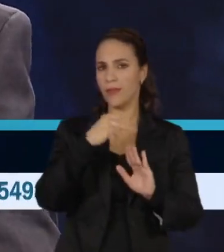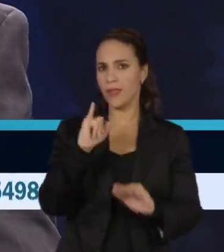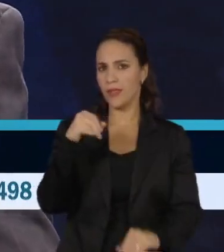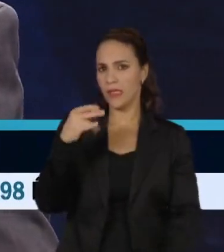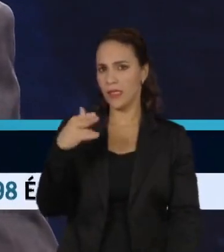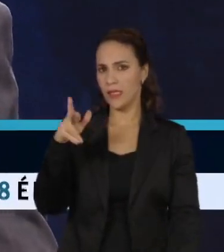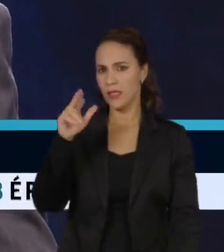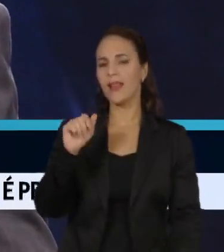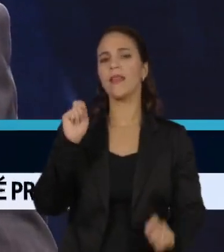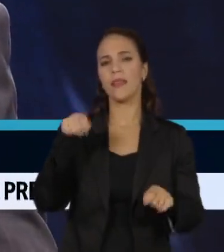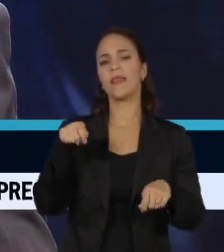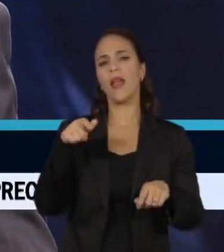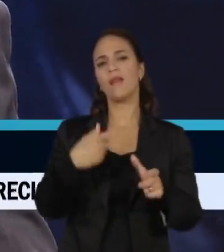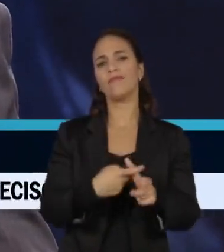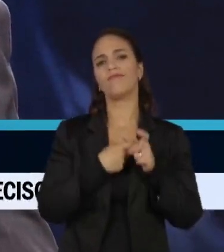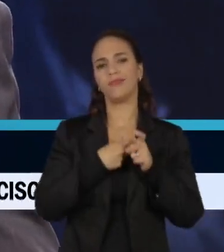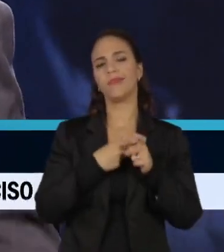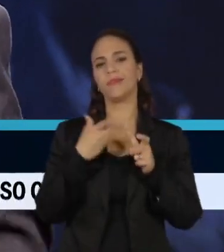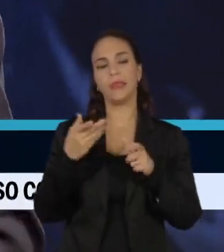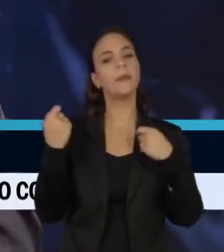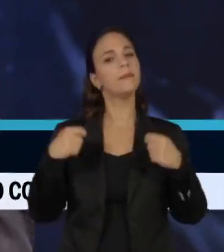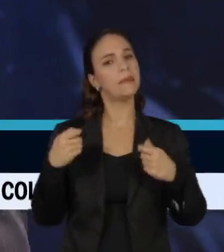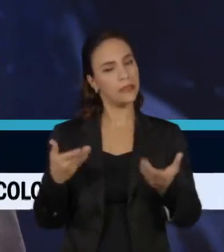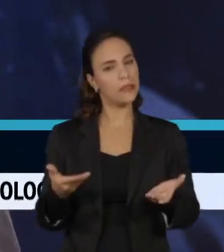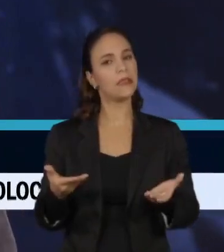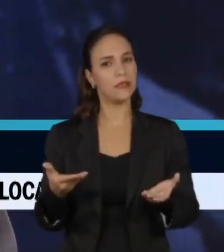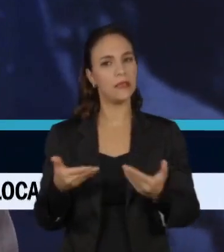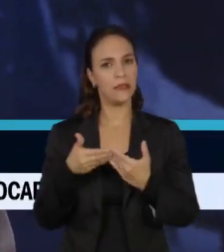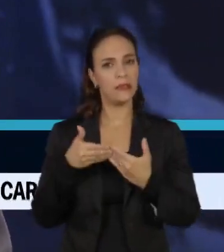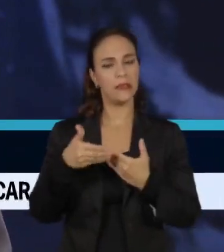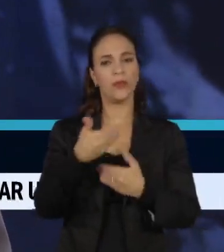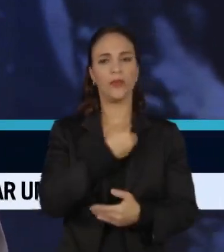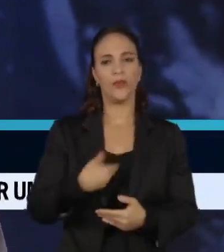pode ser revogada a qualquer momento e deve ser revogada pelo novo governo. Obrigado. Obrigado.